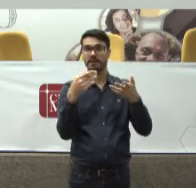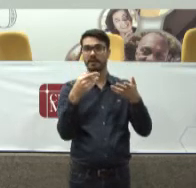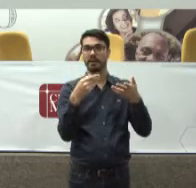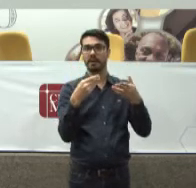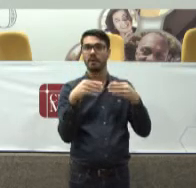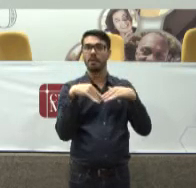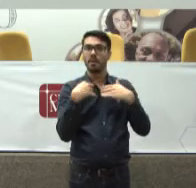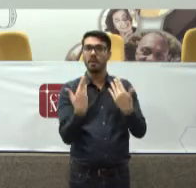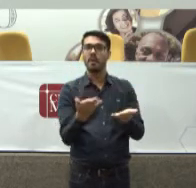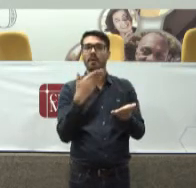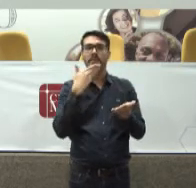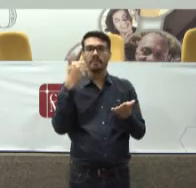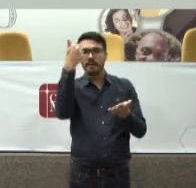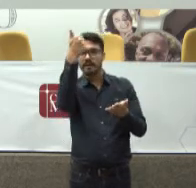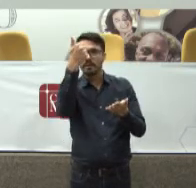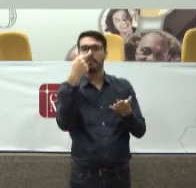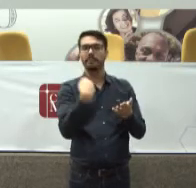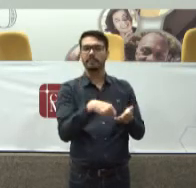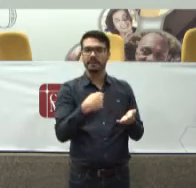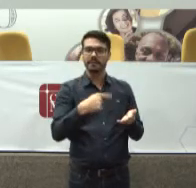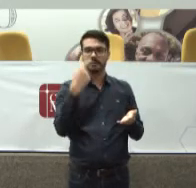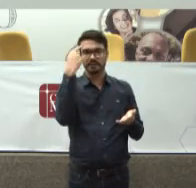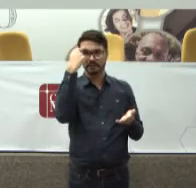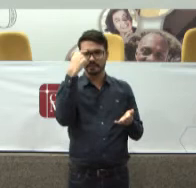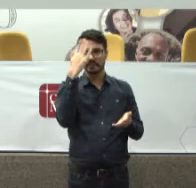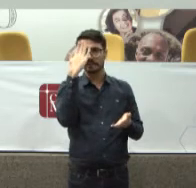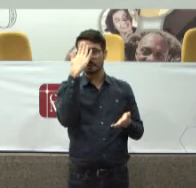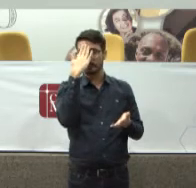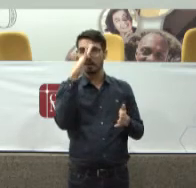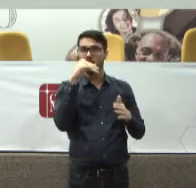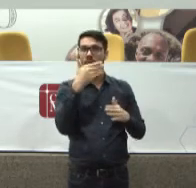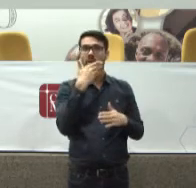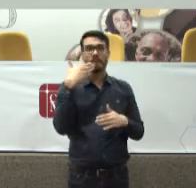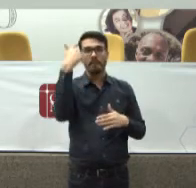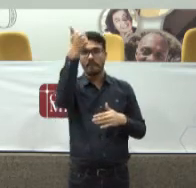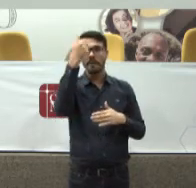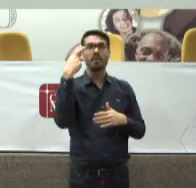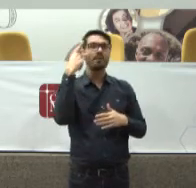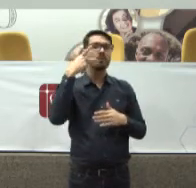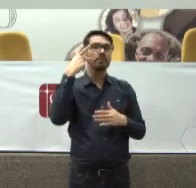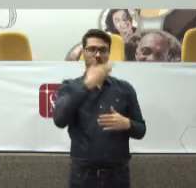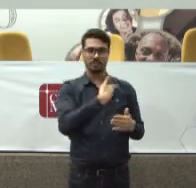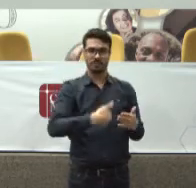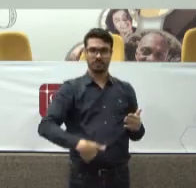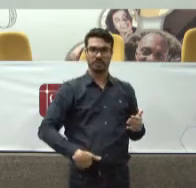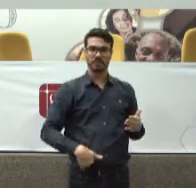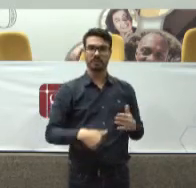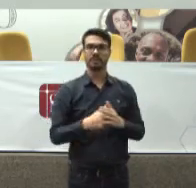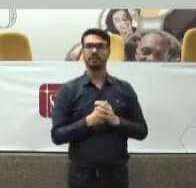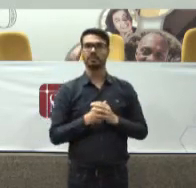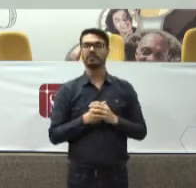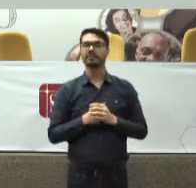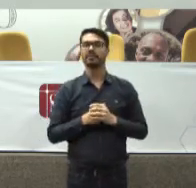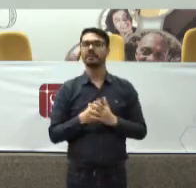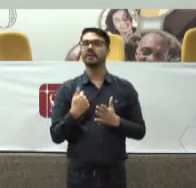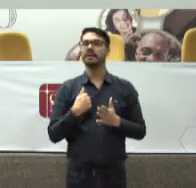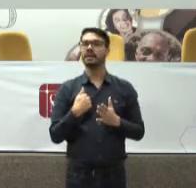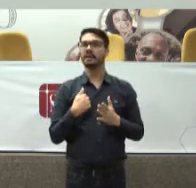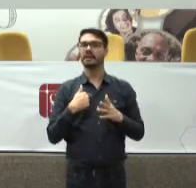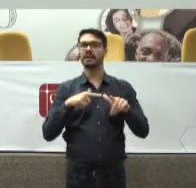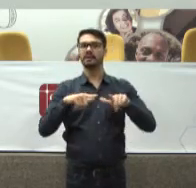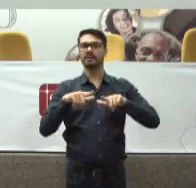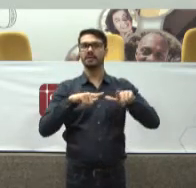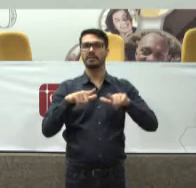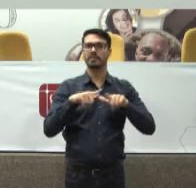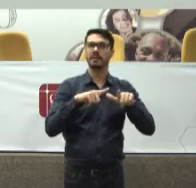Então eu vou estabelecer A política pública Qual é a melhor? Dentro da Desculpa Eu não vou estabelecer Política pública nenhuma Eu vou trabalhar